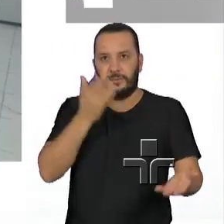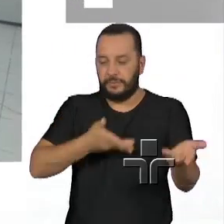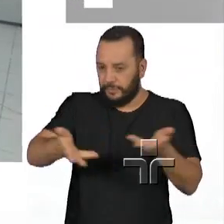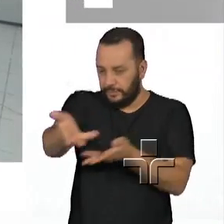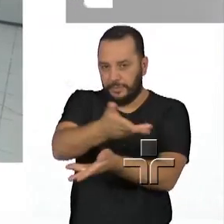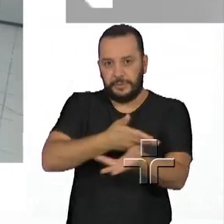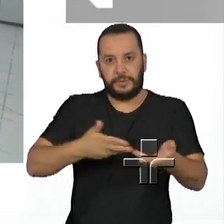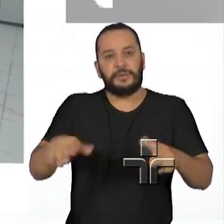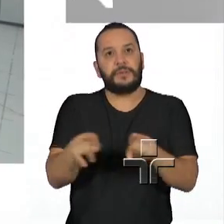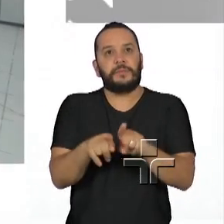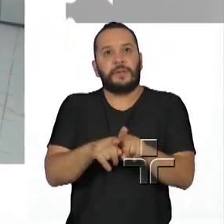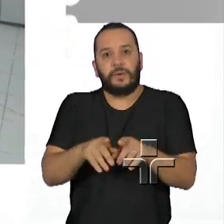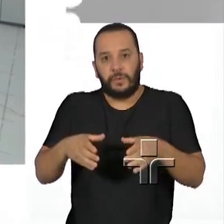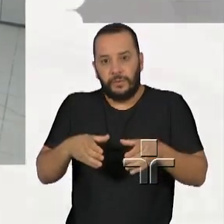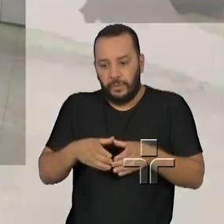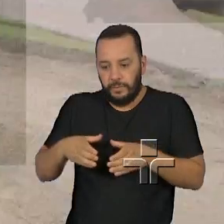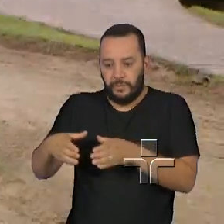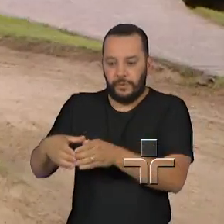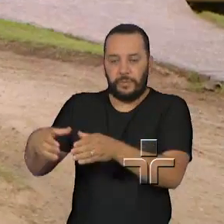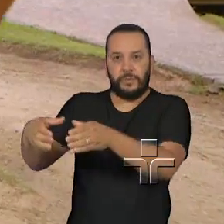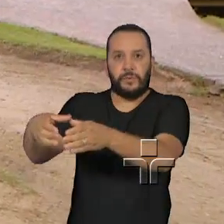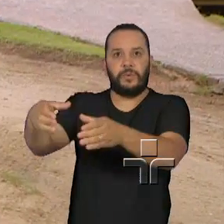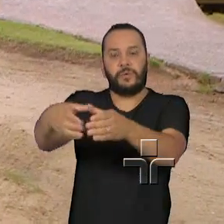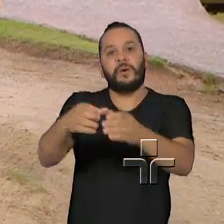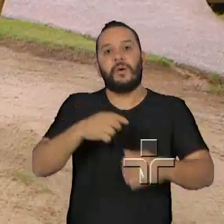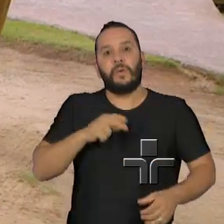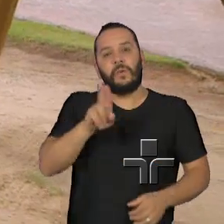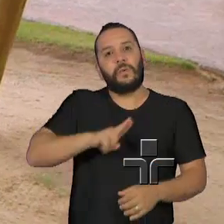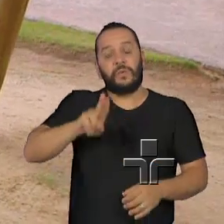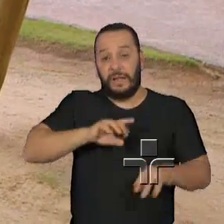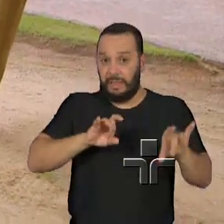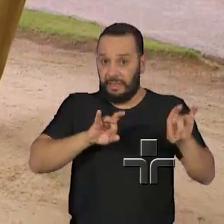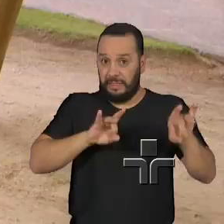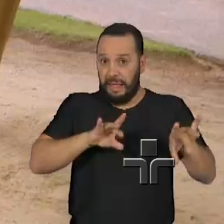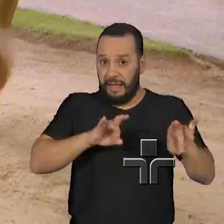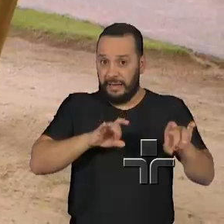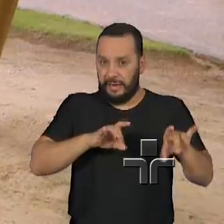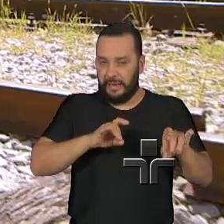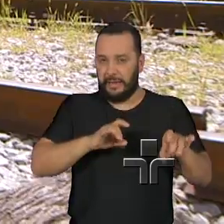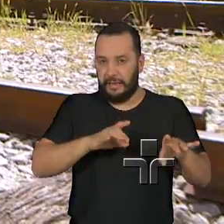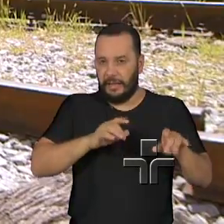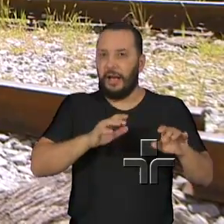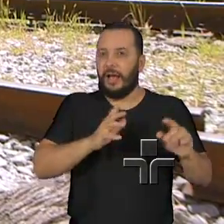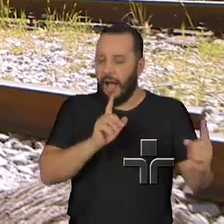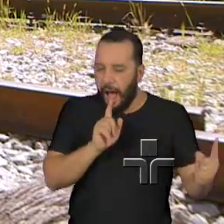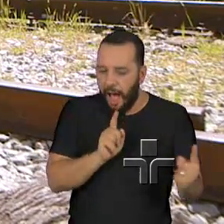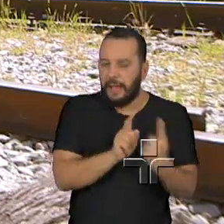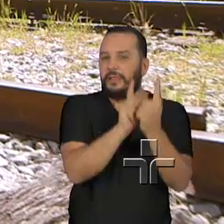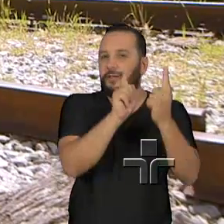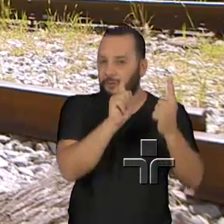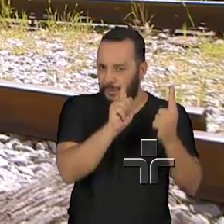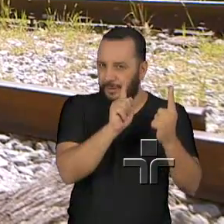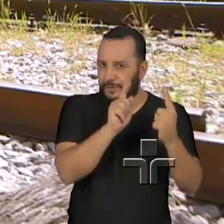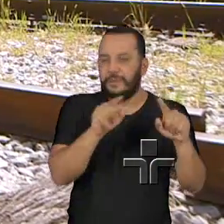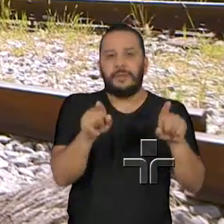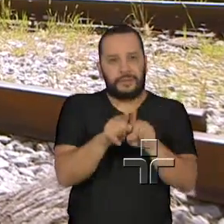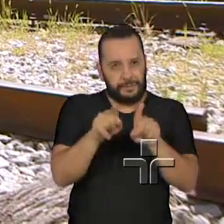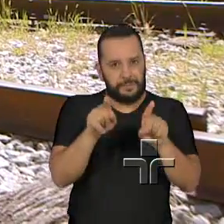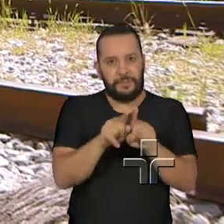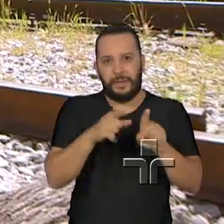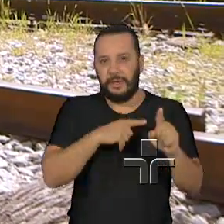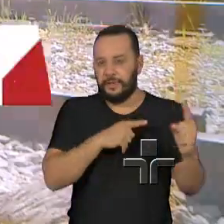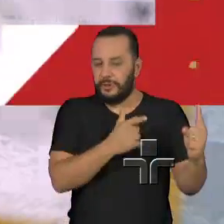a equipe multidisciplinar aplique as técnicas mais eficientes de atendimento e principalmente de